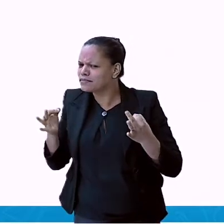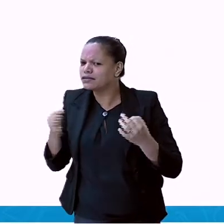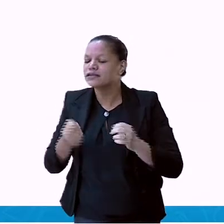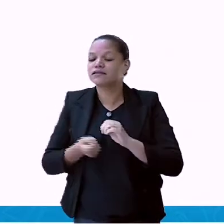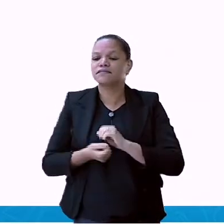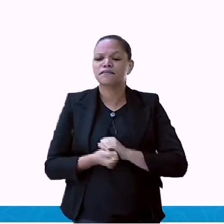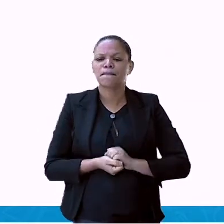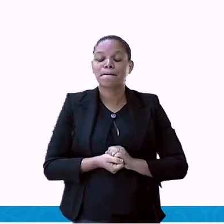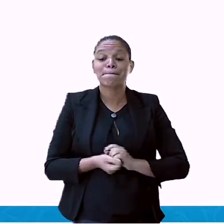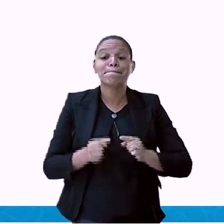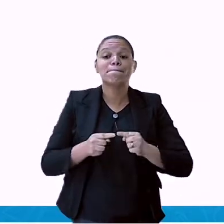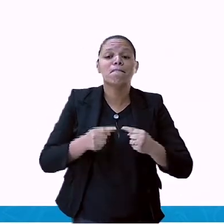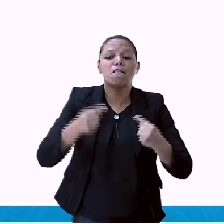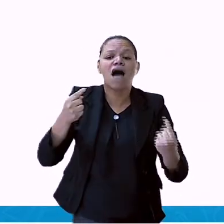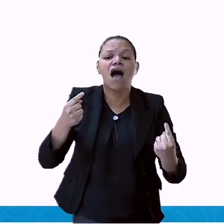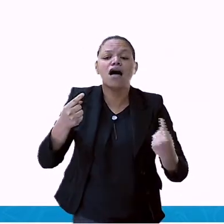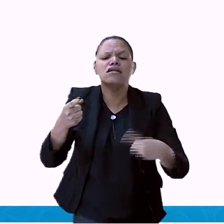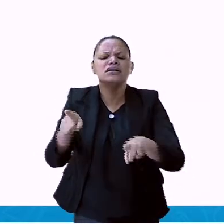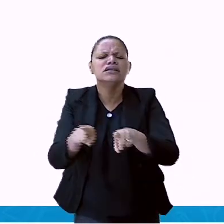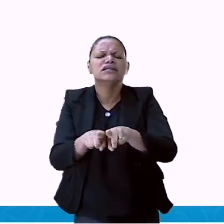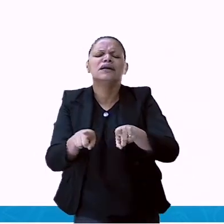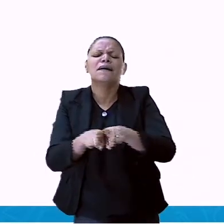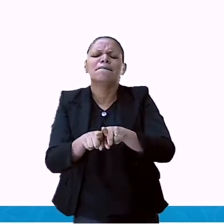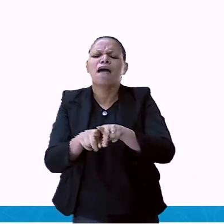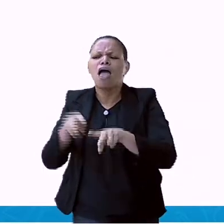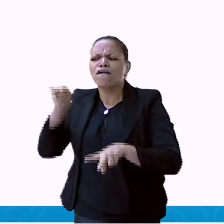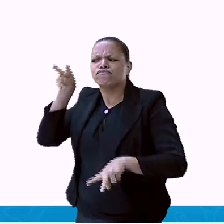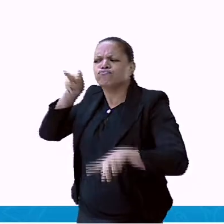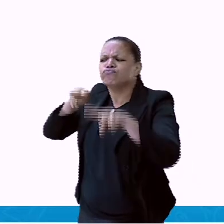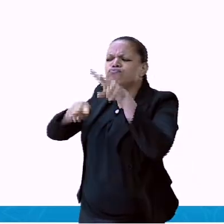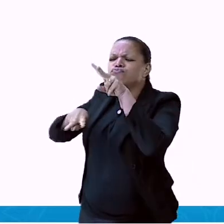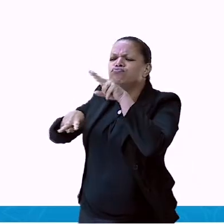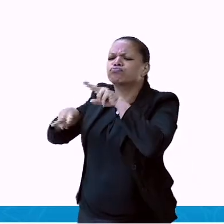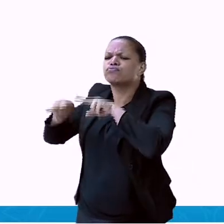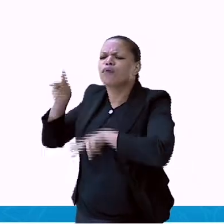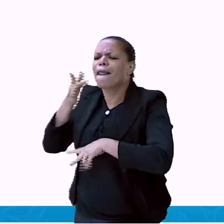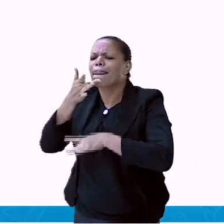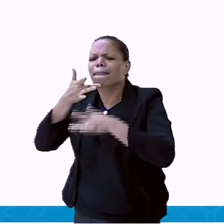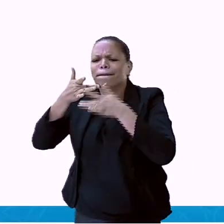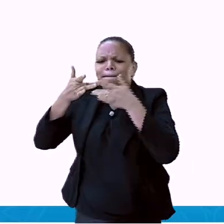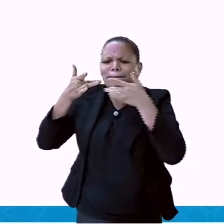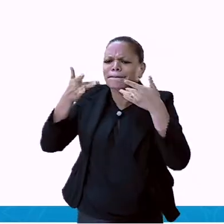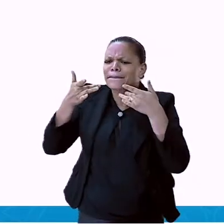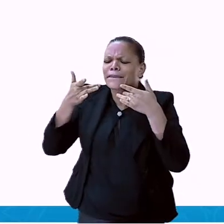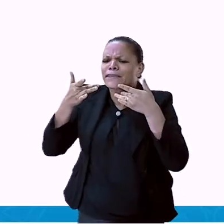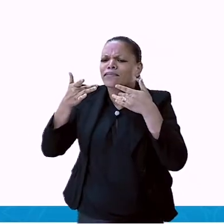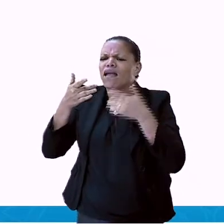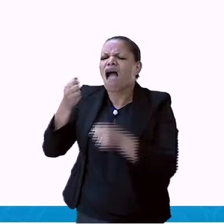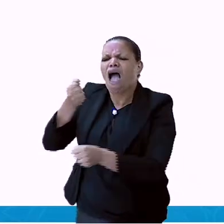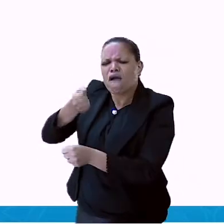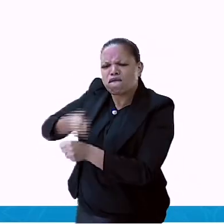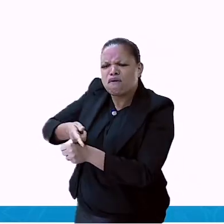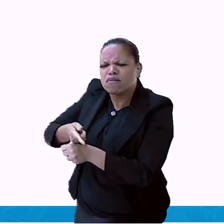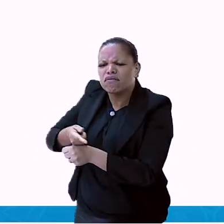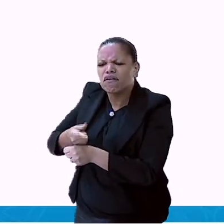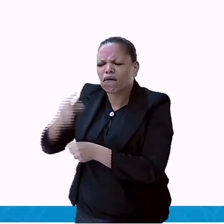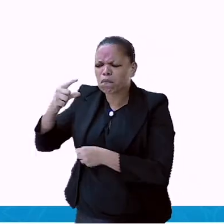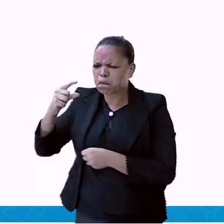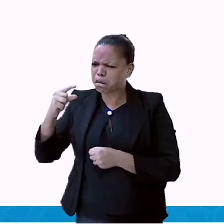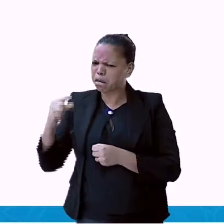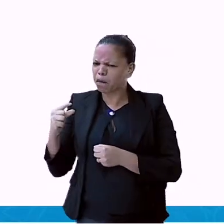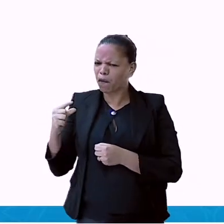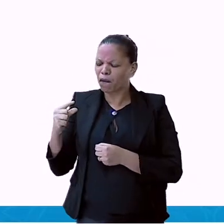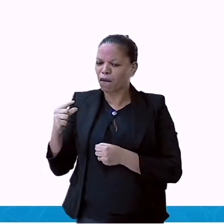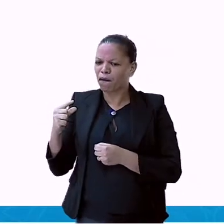a gente tem que olhar o que? o menor número, que é aqui, ó, o valor do sabor limão, 1